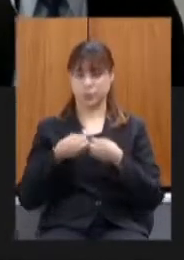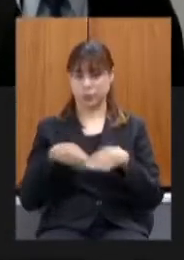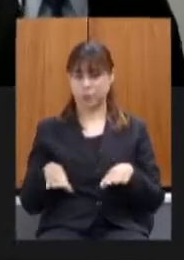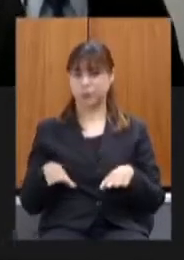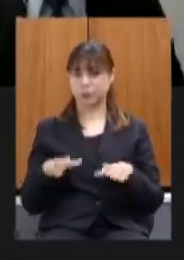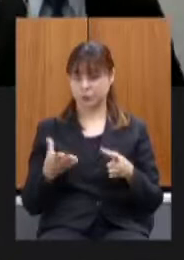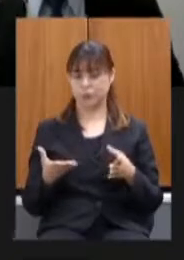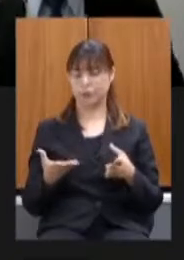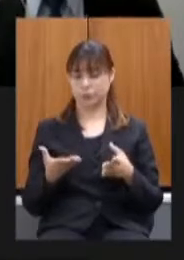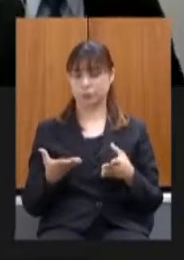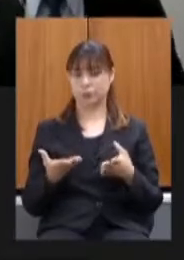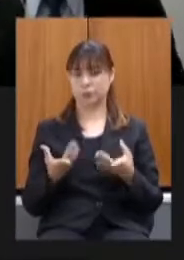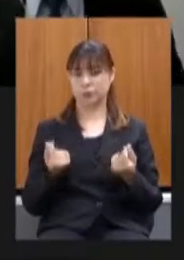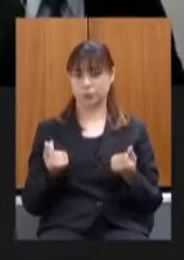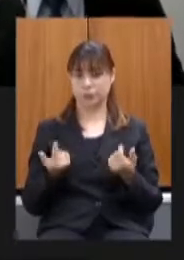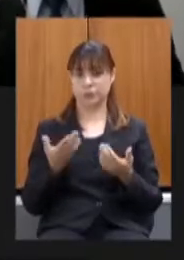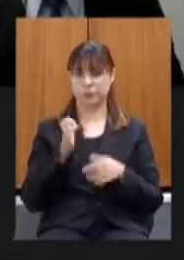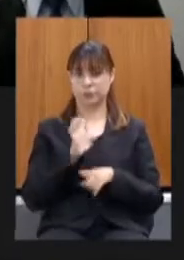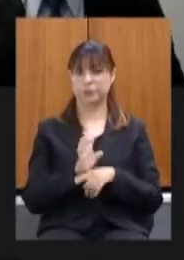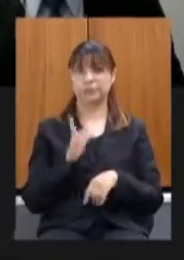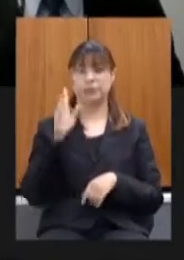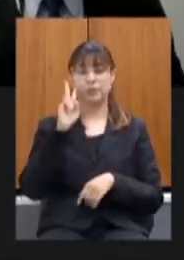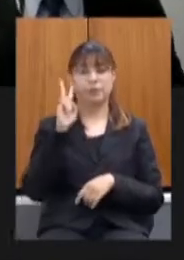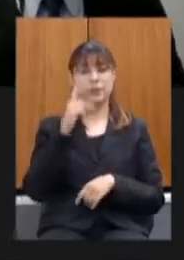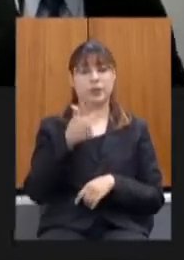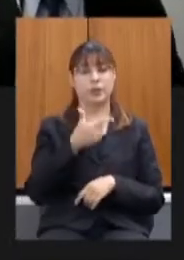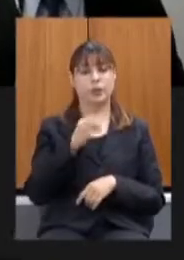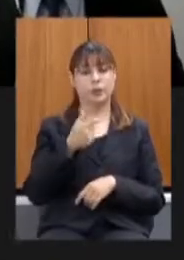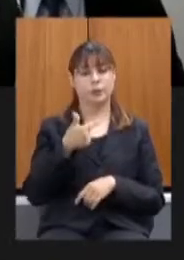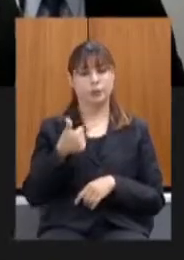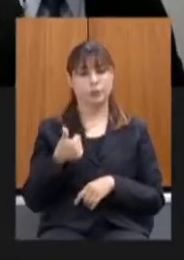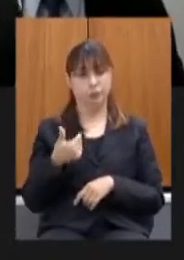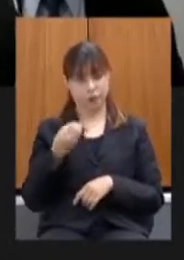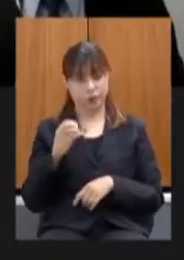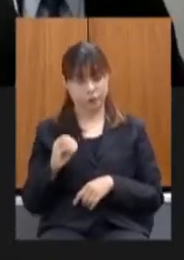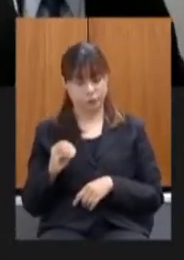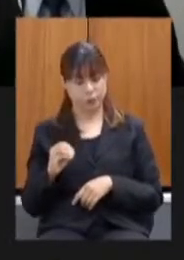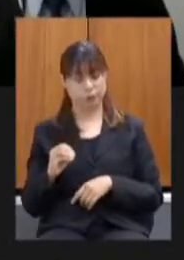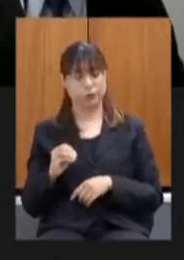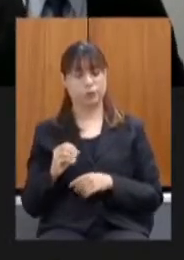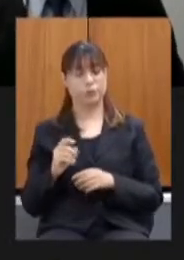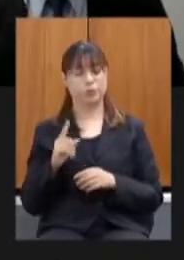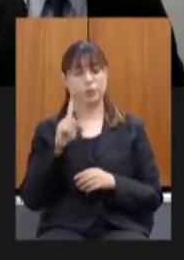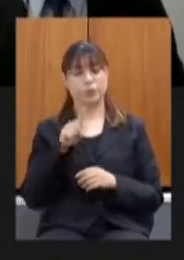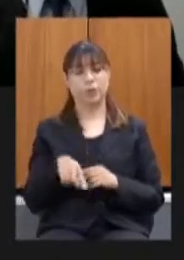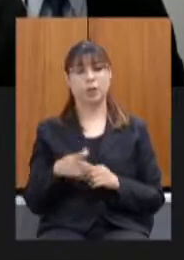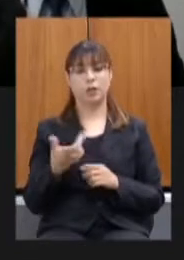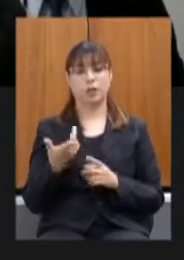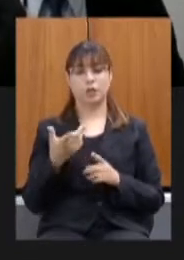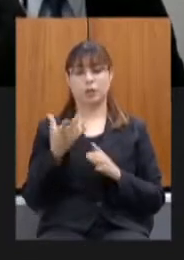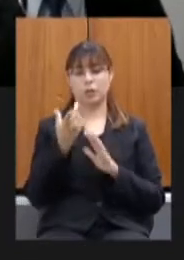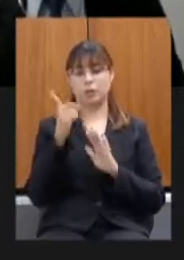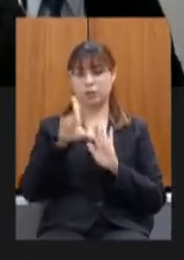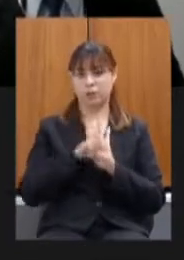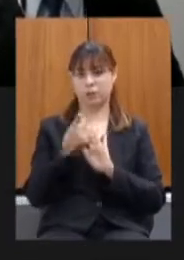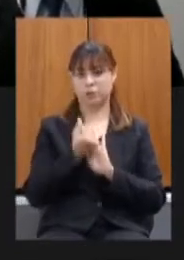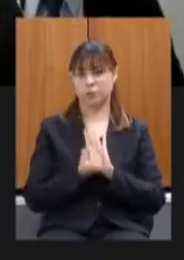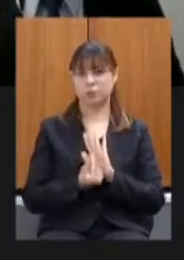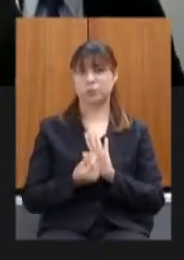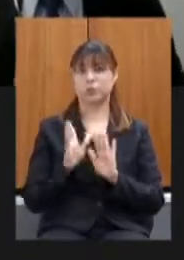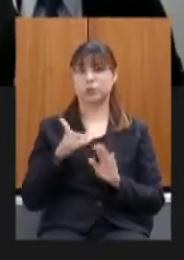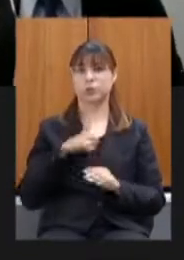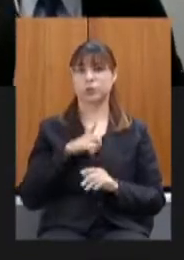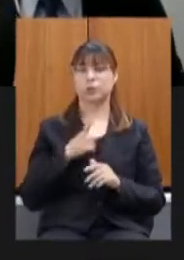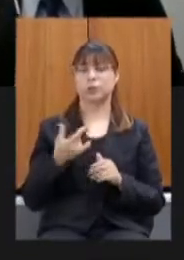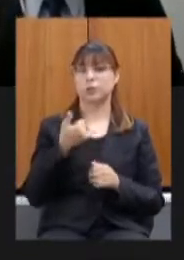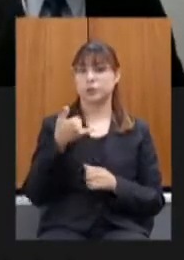a lei orçamentária de 2020 ela já foi enviada e aprovada pela Assembleia Legislativa com um déficit orçamentário na